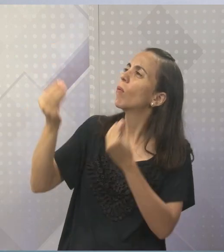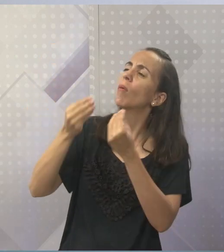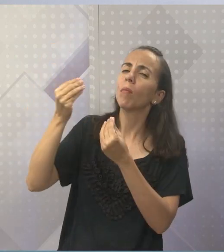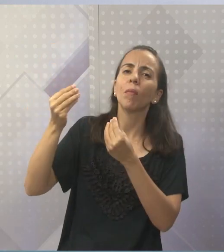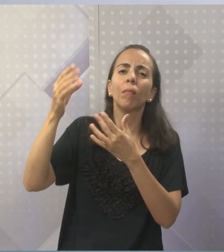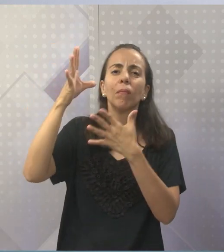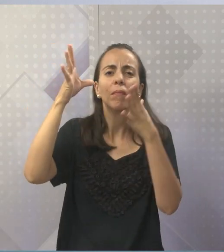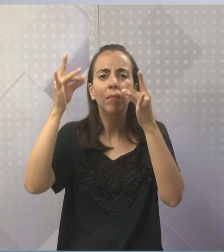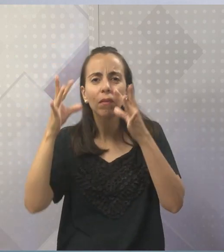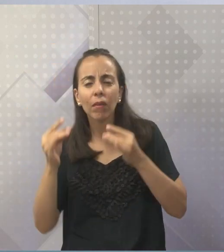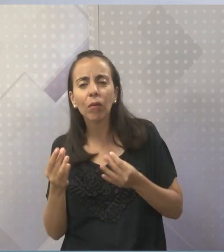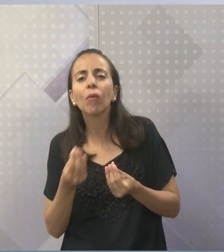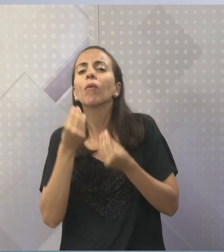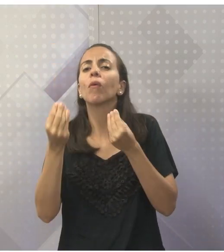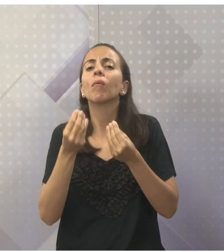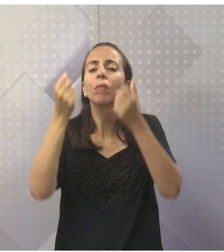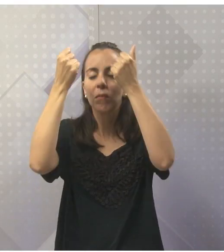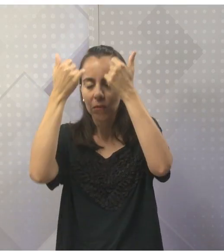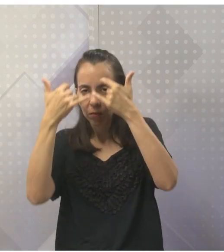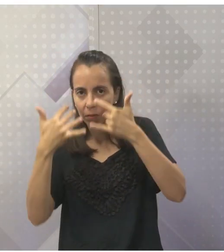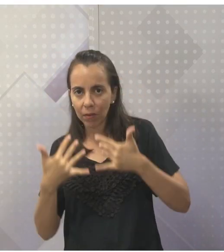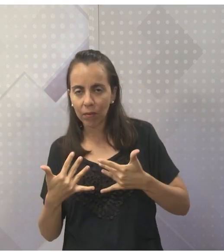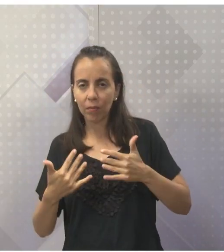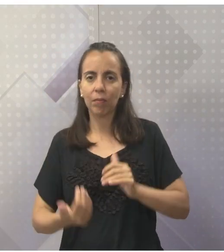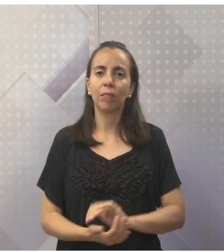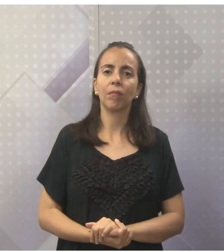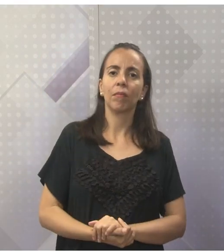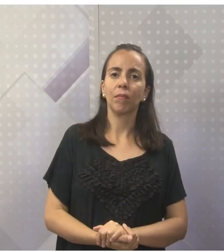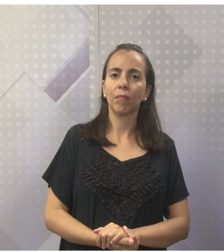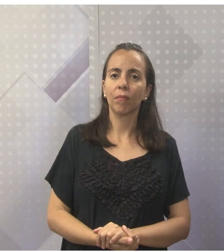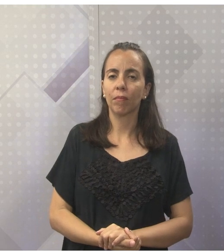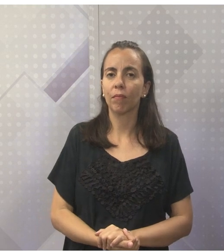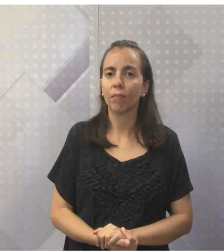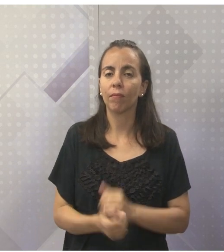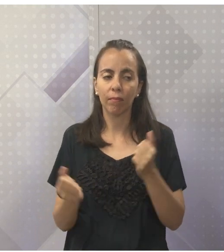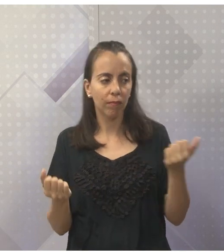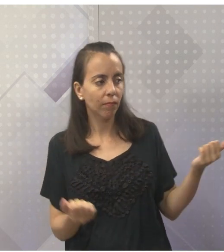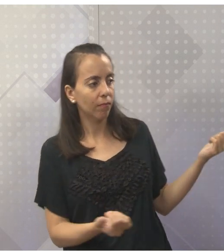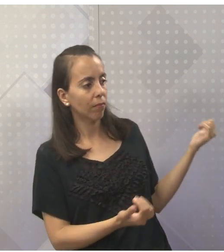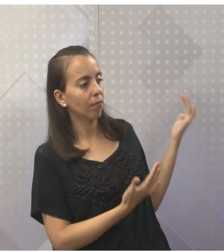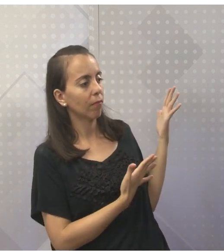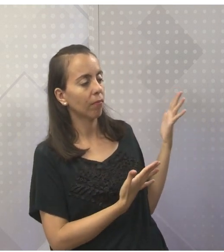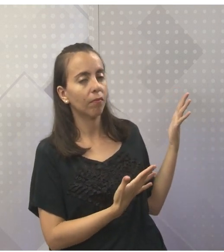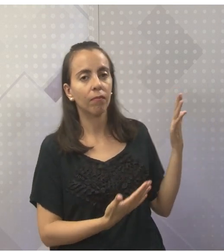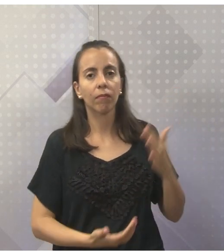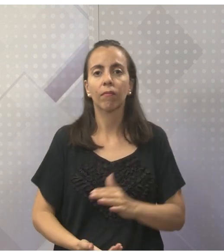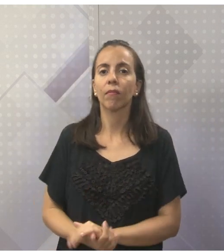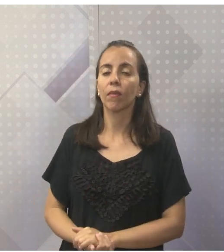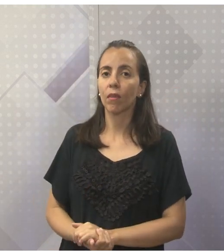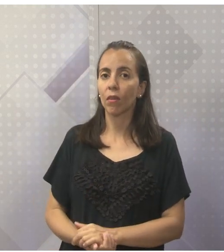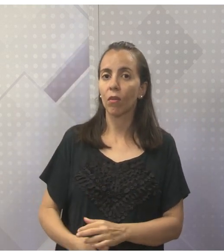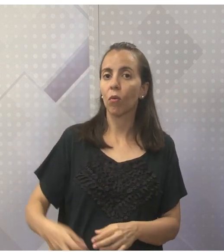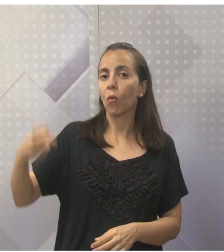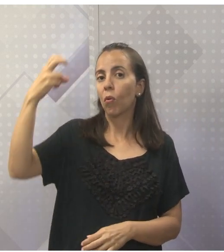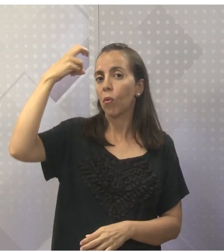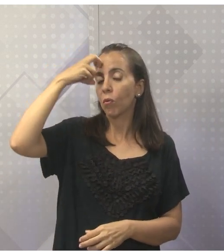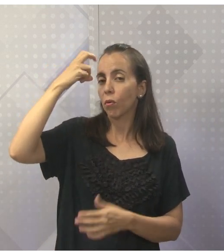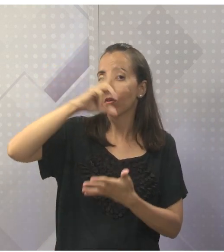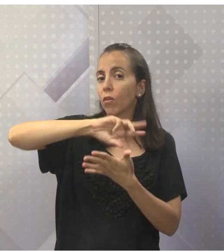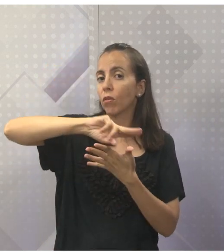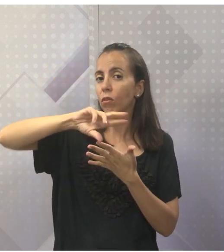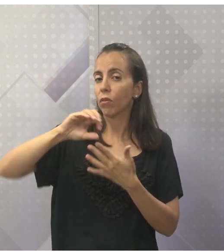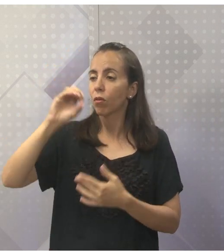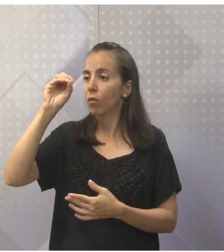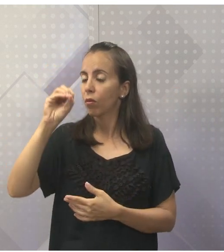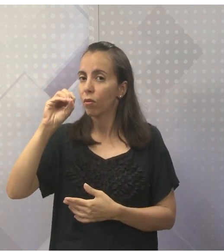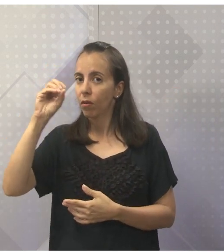diferença, tá certo pessoal? Olha só no slide, vamos aqui para o slide. Diferenças culturais do oriente e